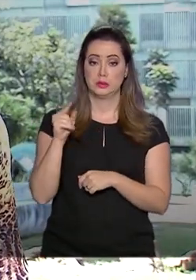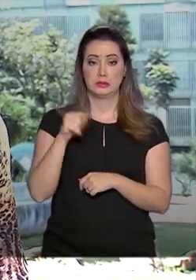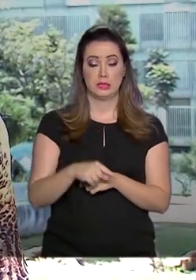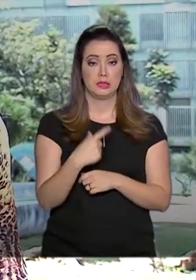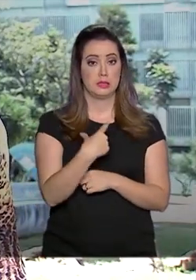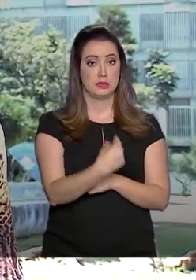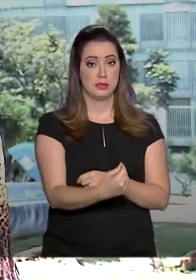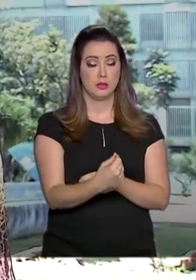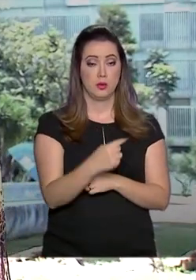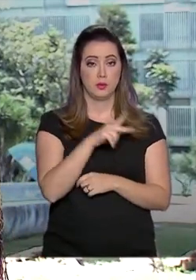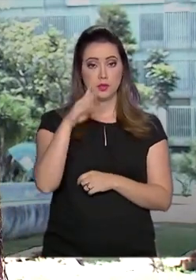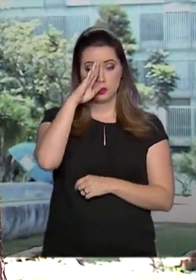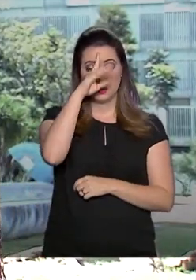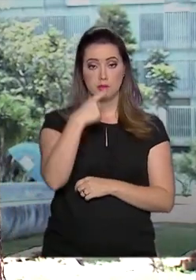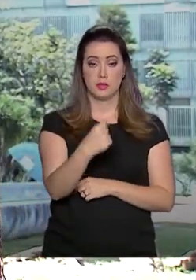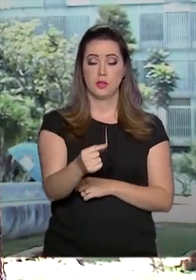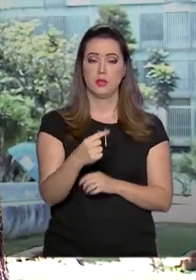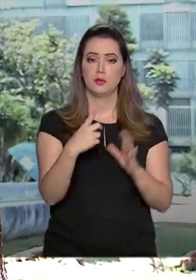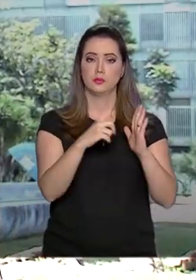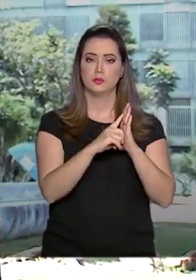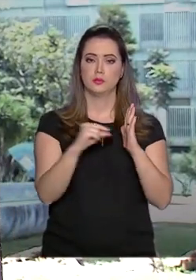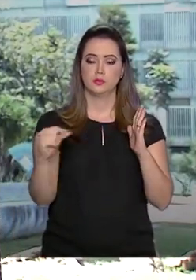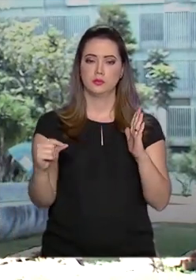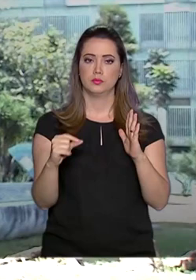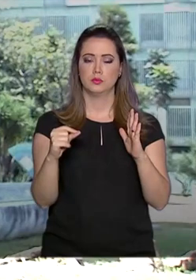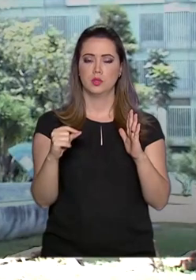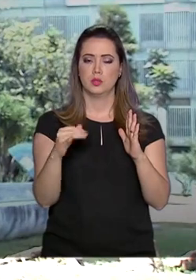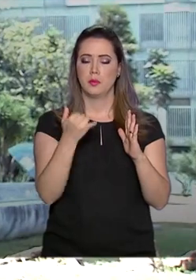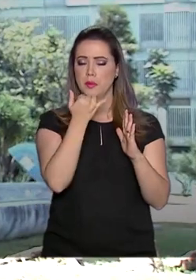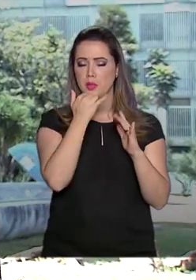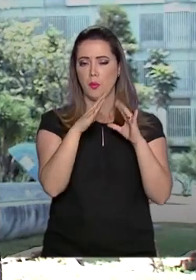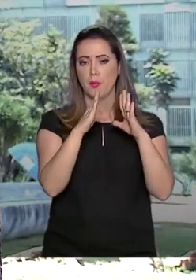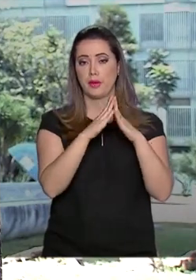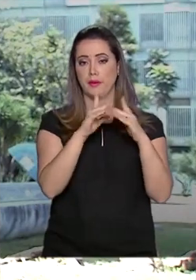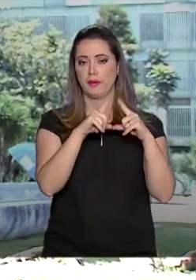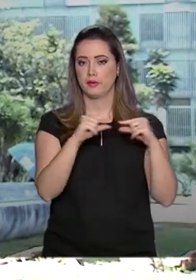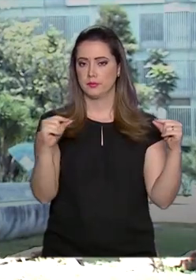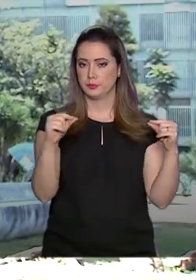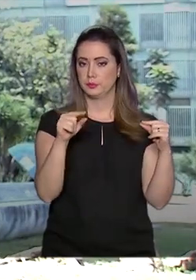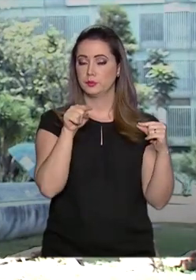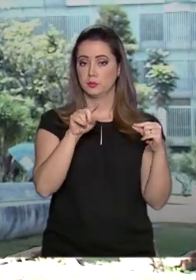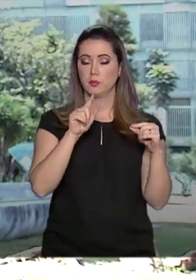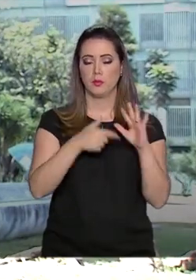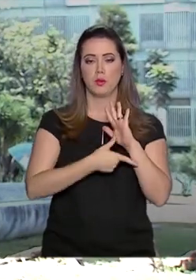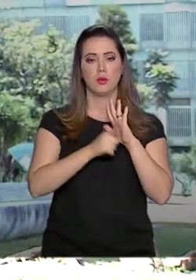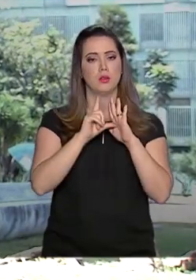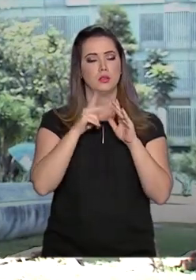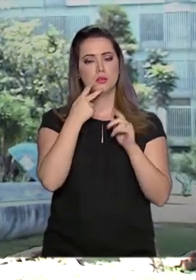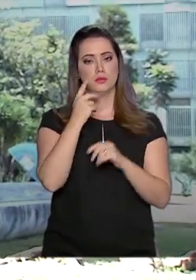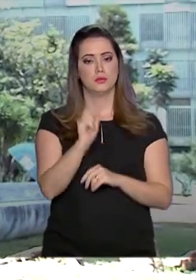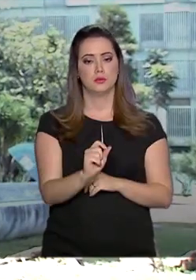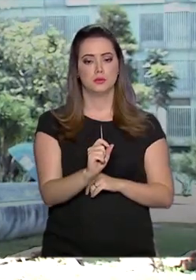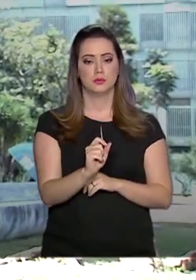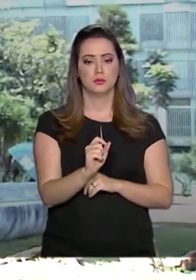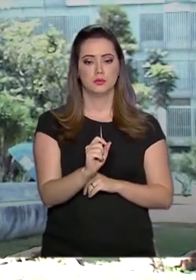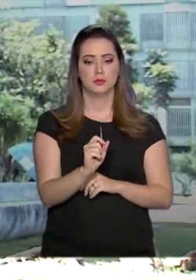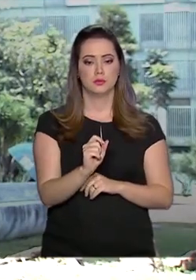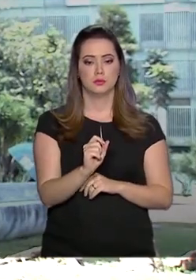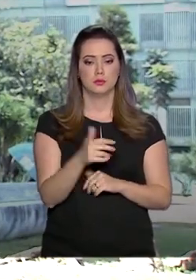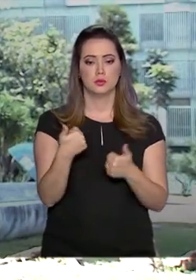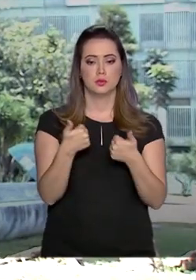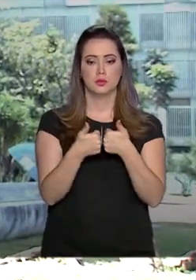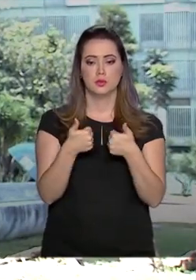saiu direto para o Palácio da Alvorada, a residência oficial. E antes, ele disse que está